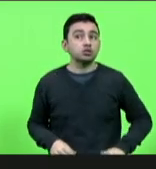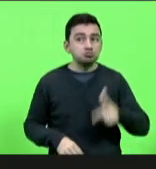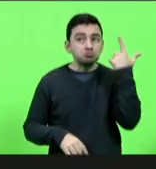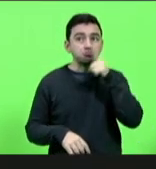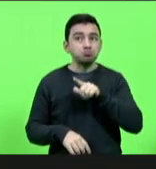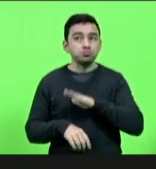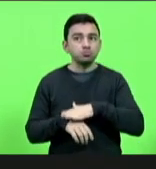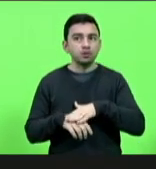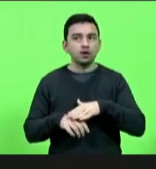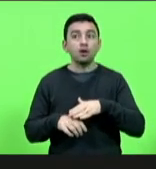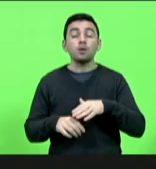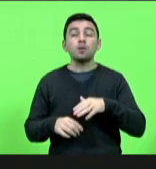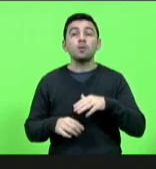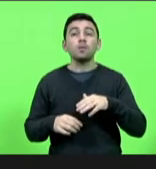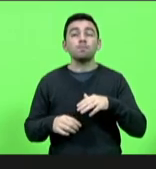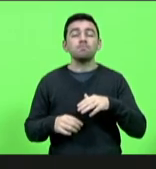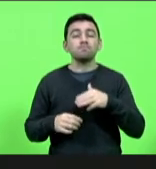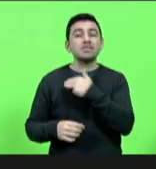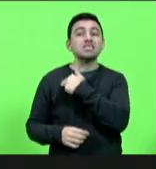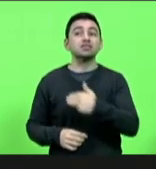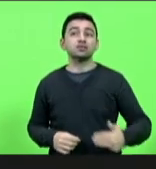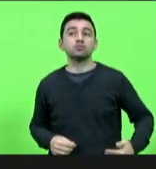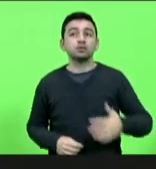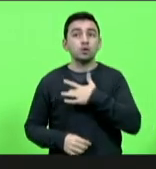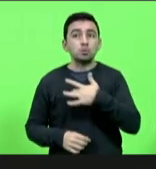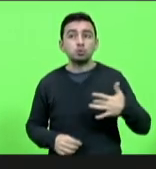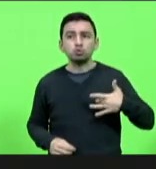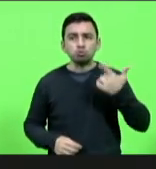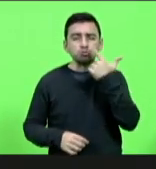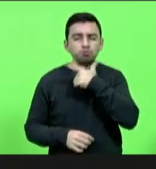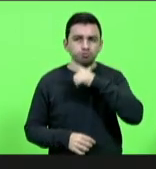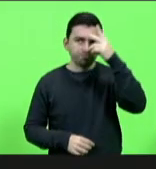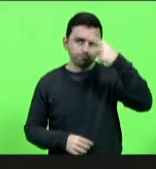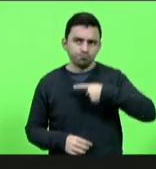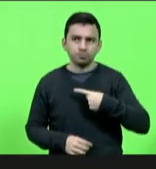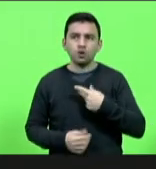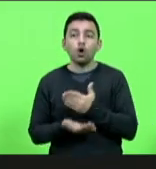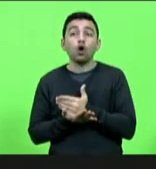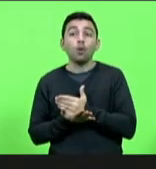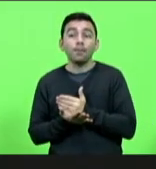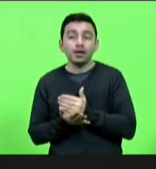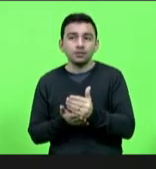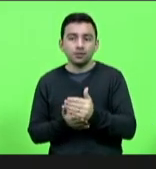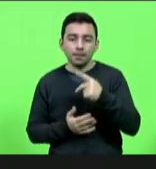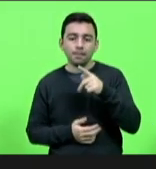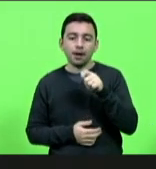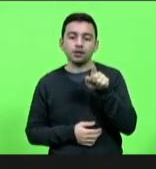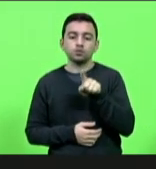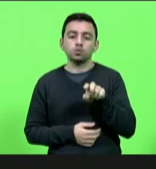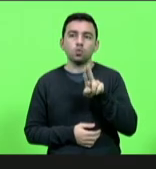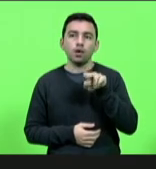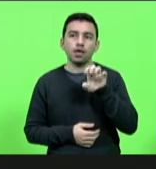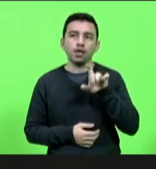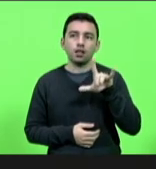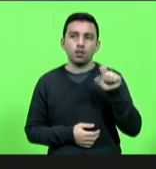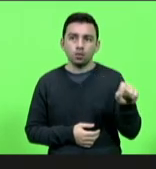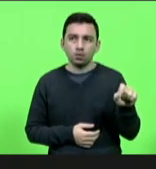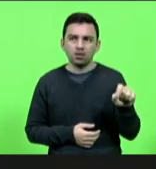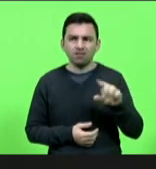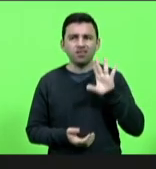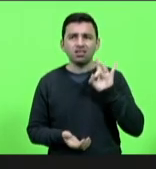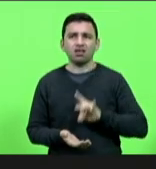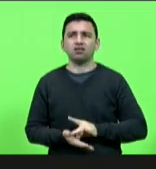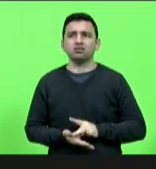nosso ministro da saúde está fazendo a parte dele trabalho esse iniciado pelo ministro Pazuello essa é uma verdade